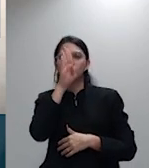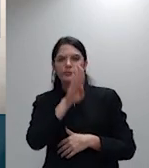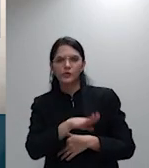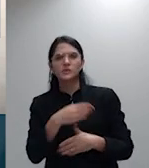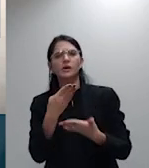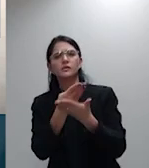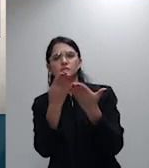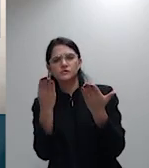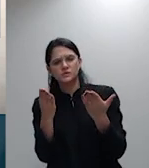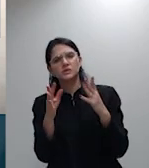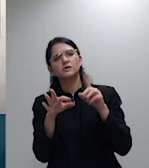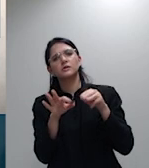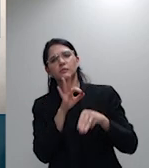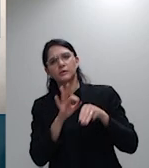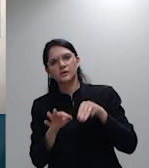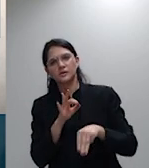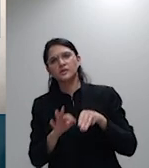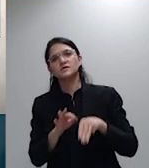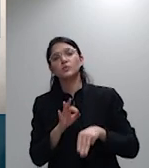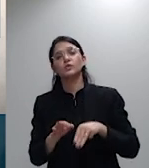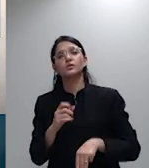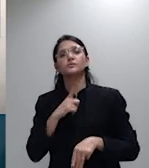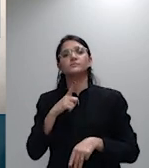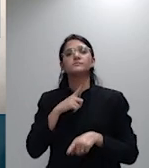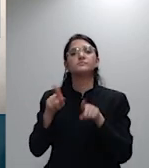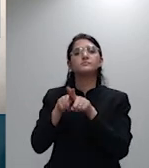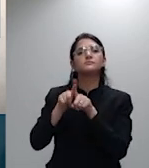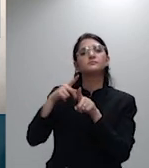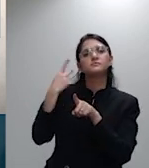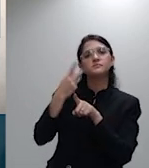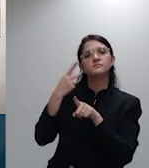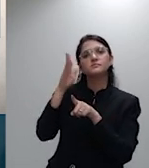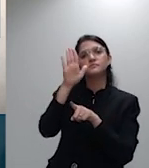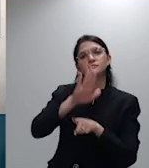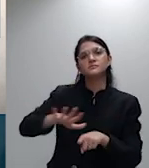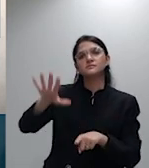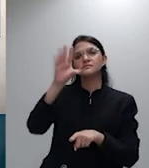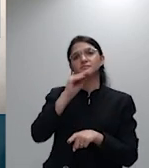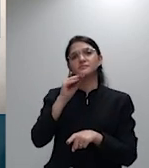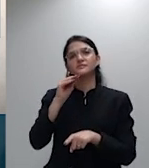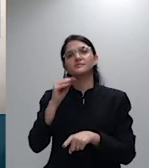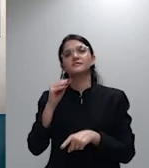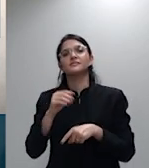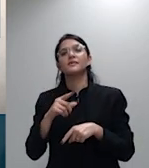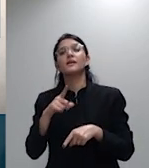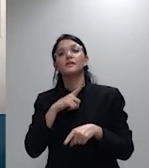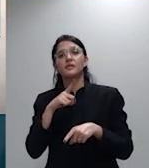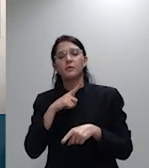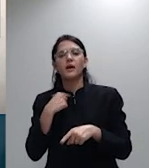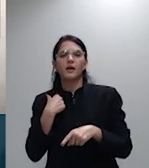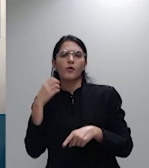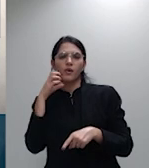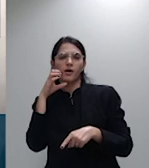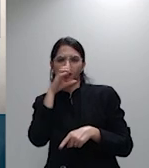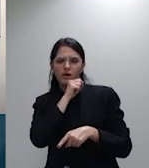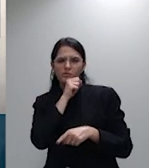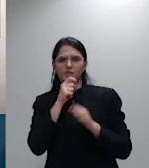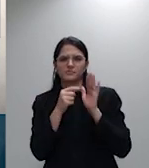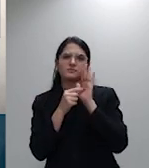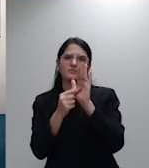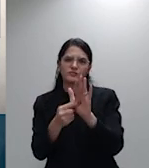procurador-geral da república Bonifácio Braga demais colegas eu vou ser breve aqui ministro seu relator